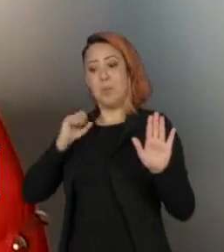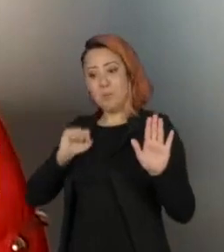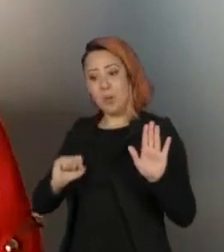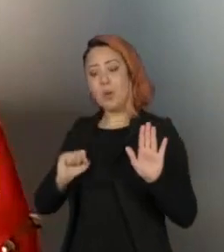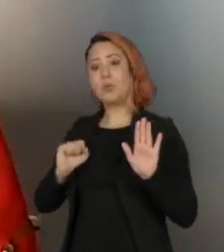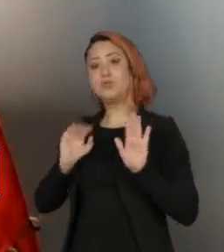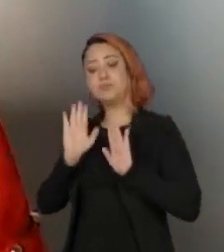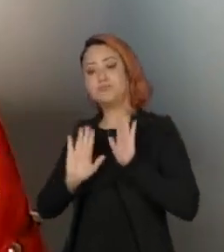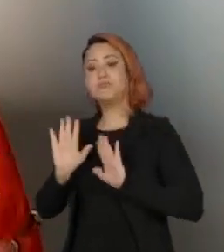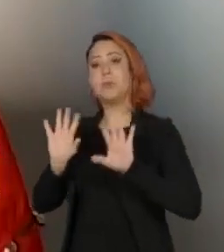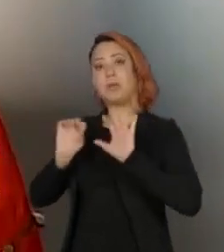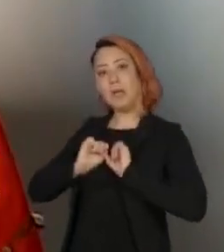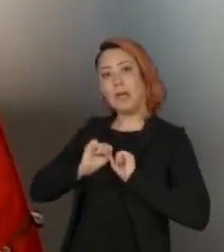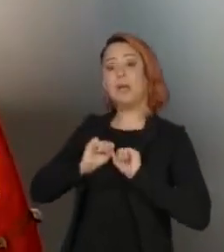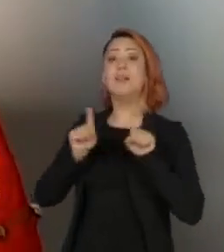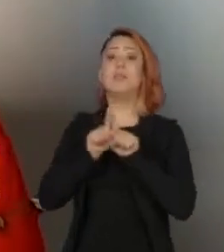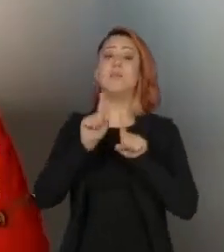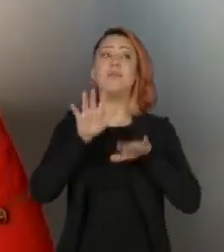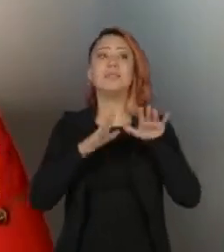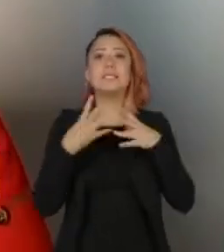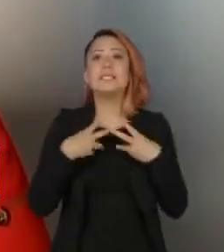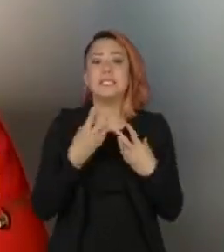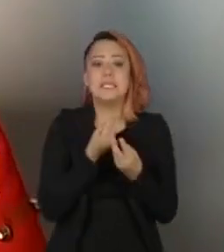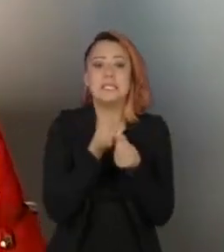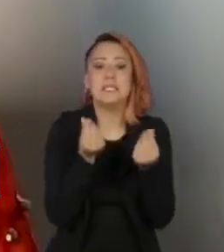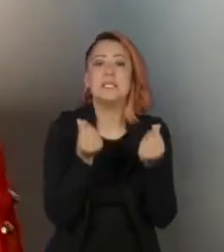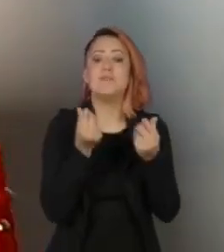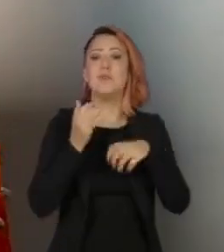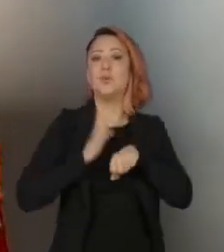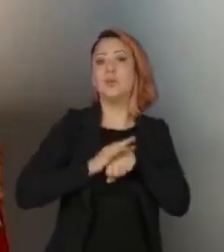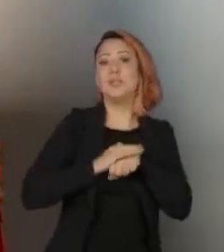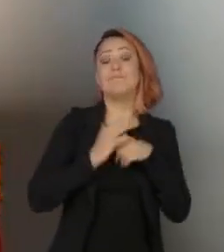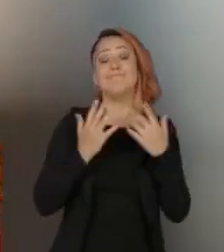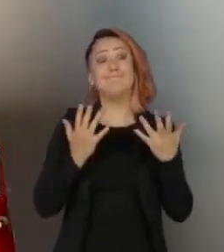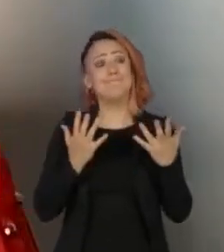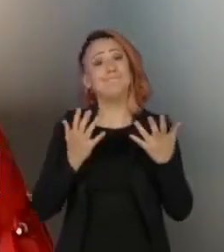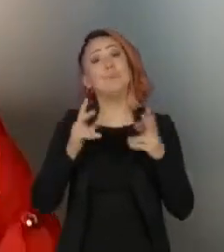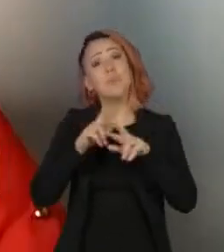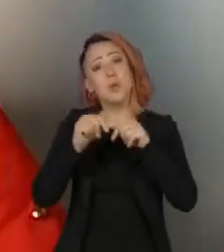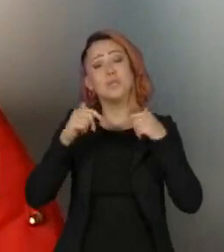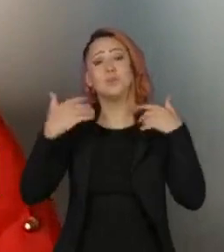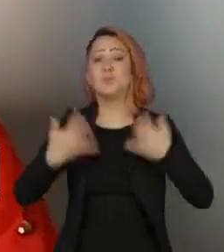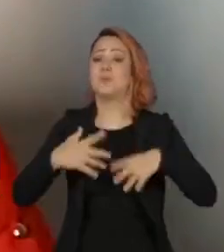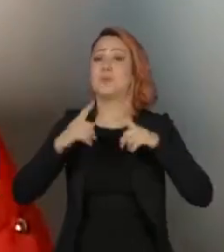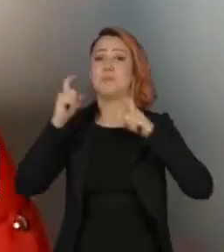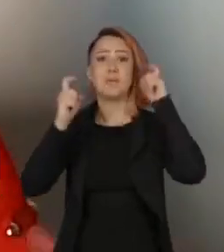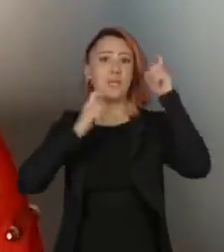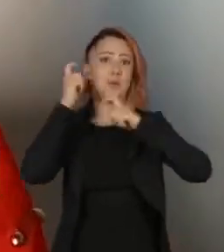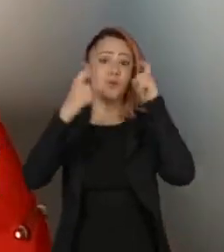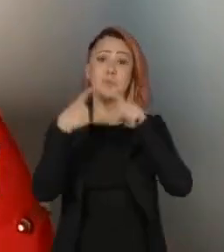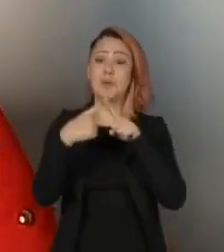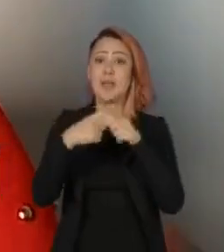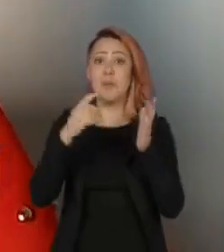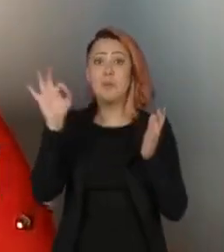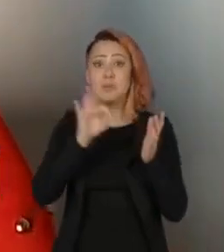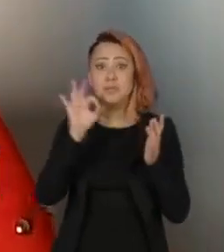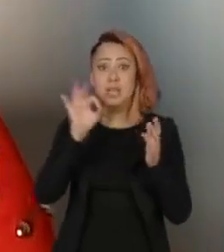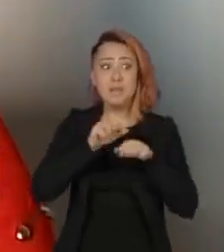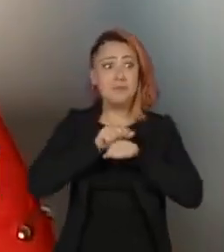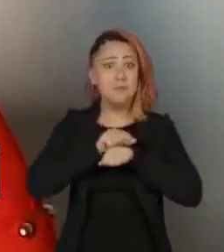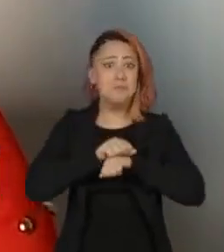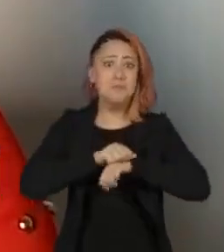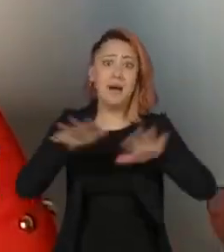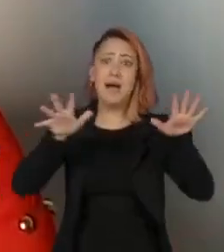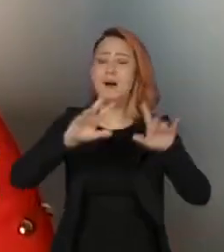de adoecimento mais grave. Então, por isso, ela acaba preocupando, porque eu tenho um percentual de pessoas que podem vir a ter